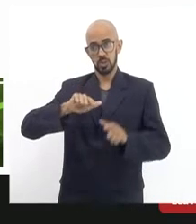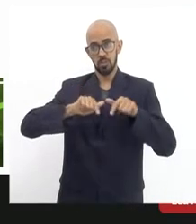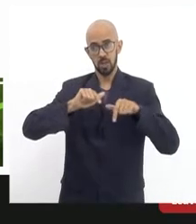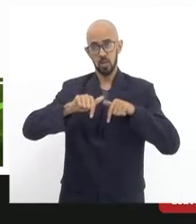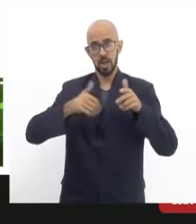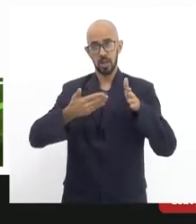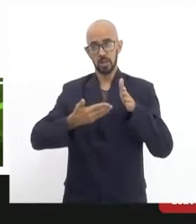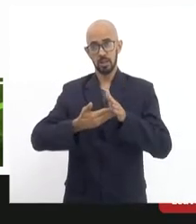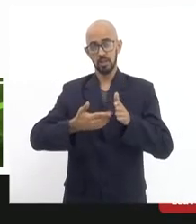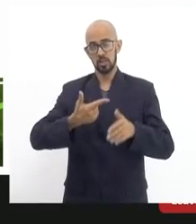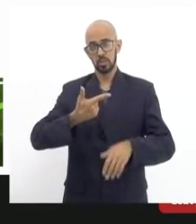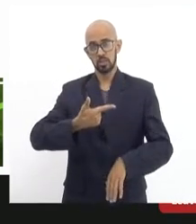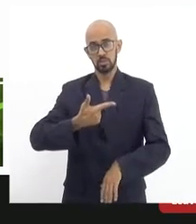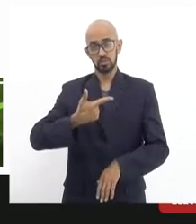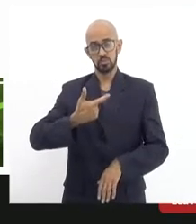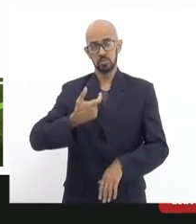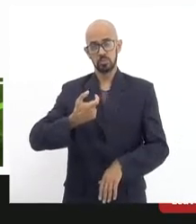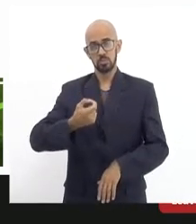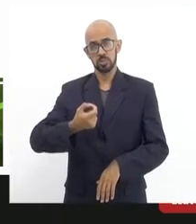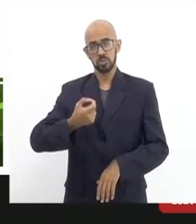até 2010,